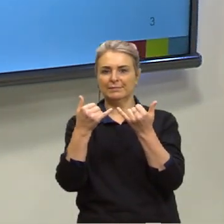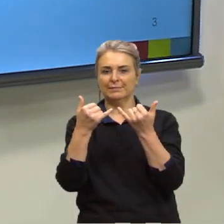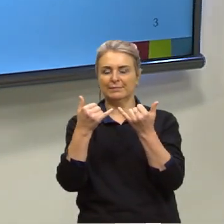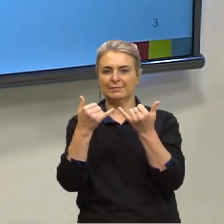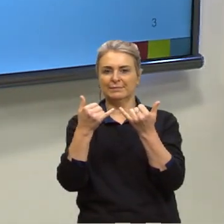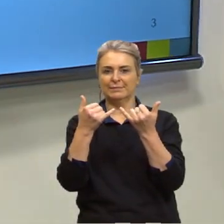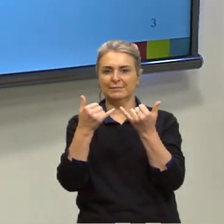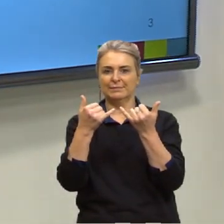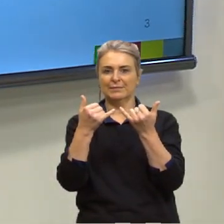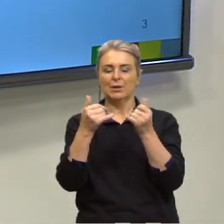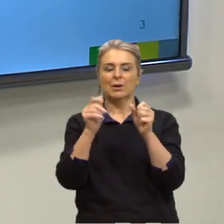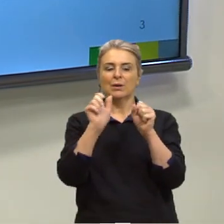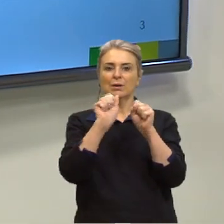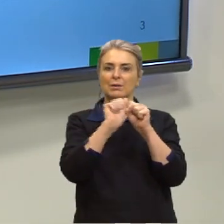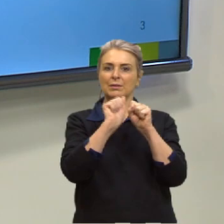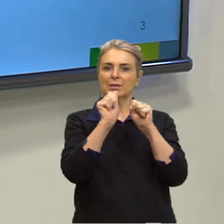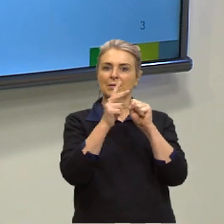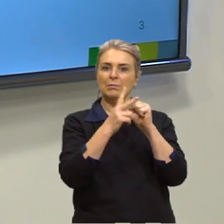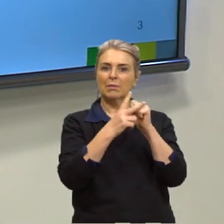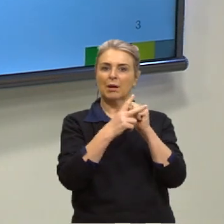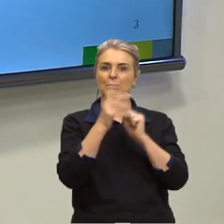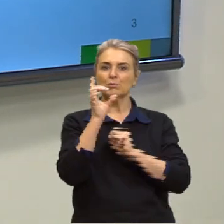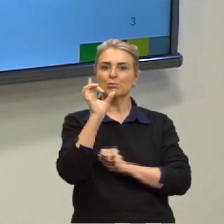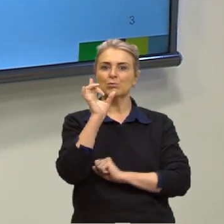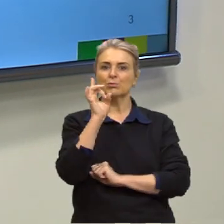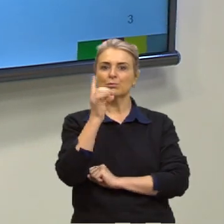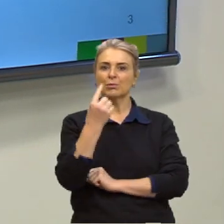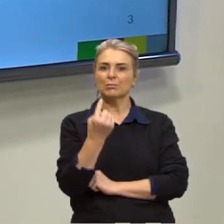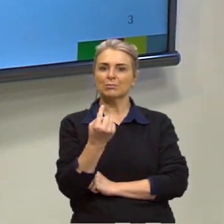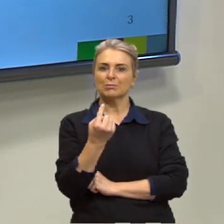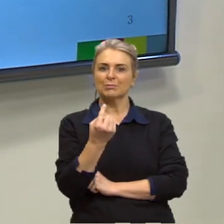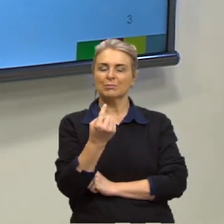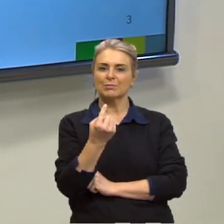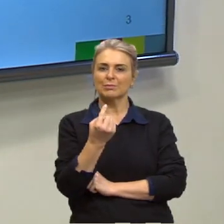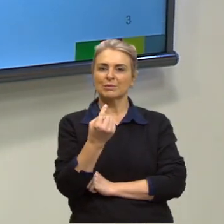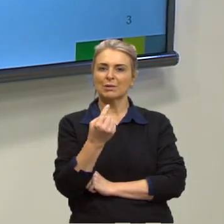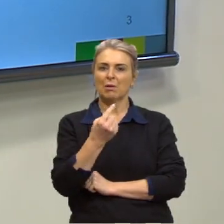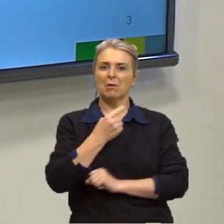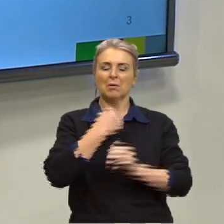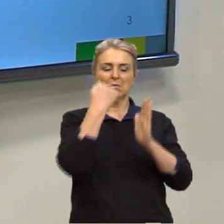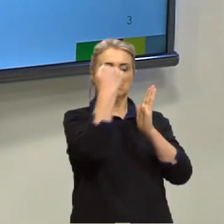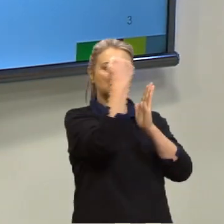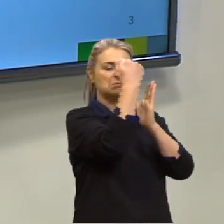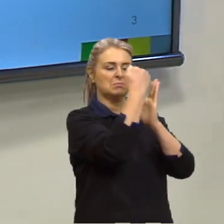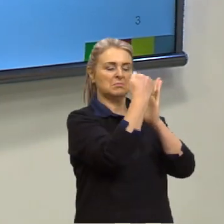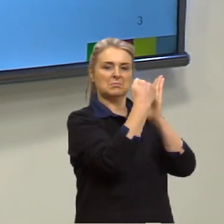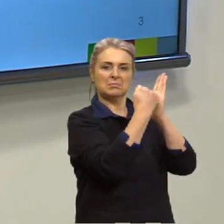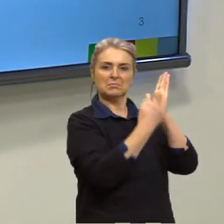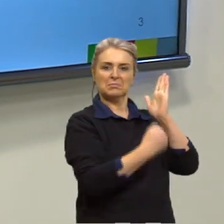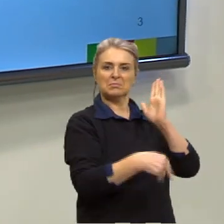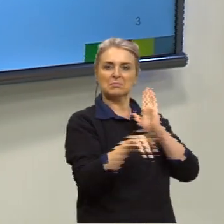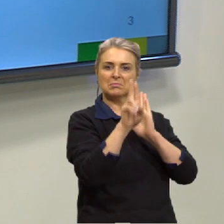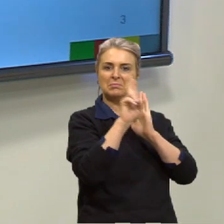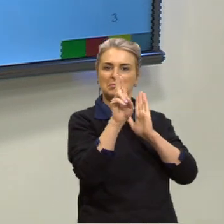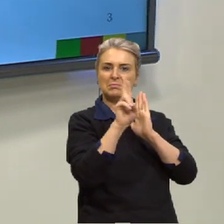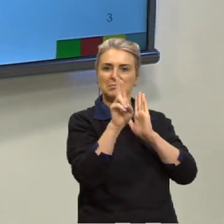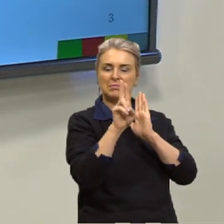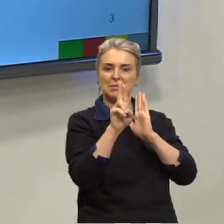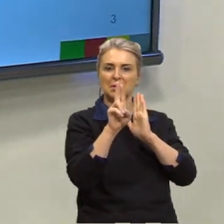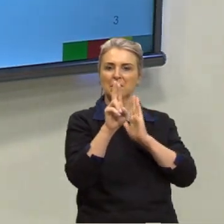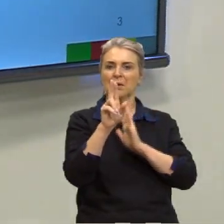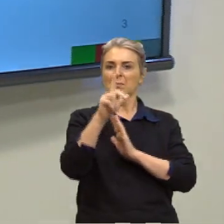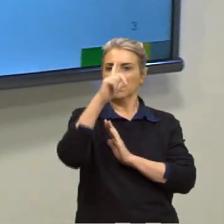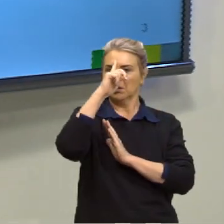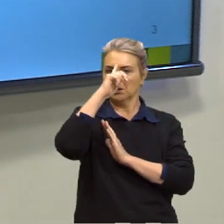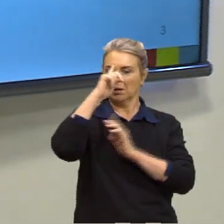Dentro dos adverbiais, a gente vai ter um só. Nos nominais, a gente tem listas grandes, tanto de prefixos gregos quanto